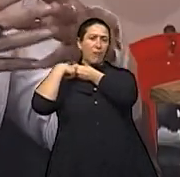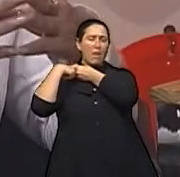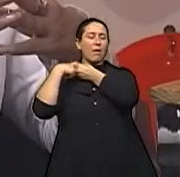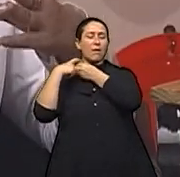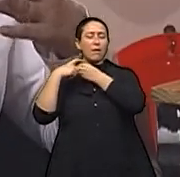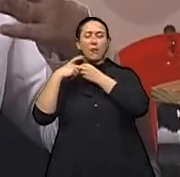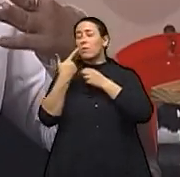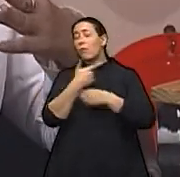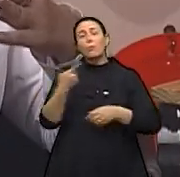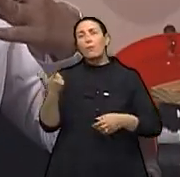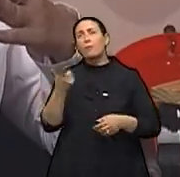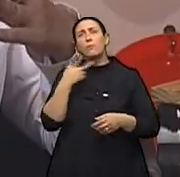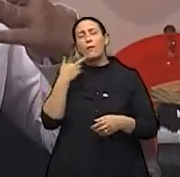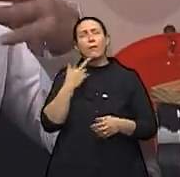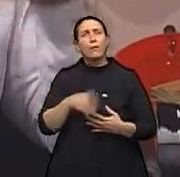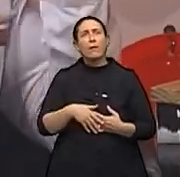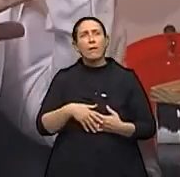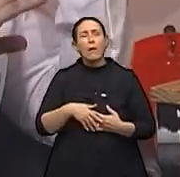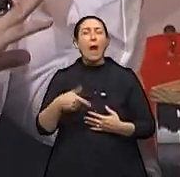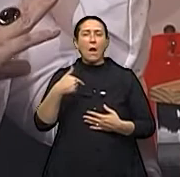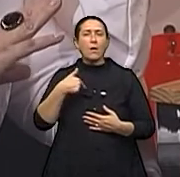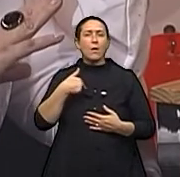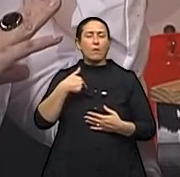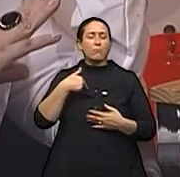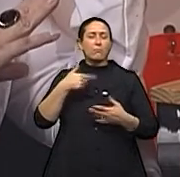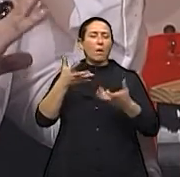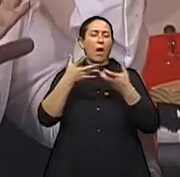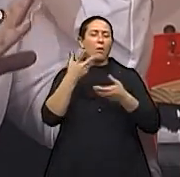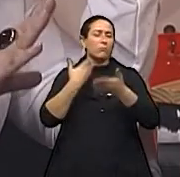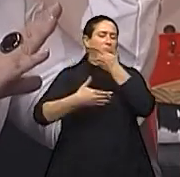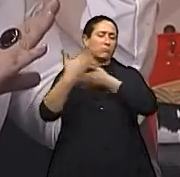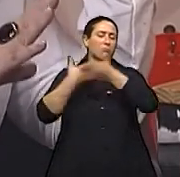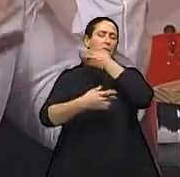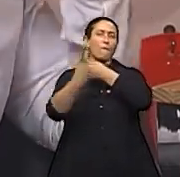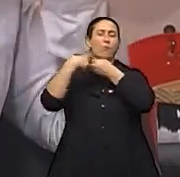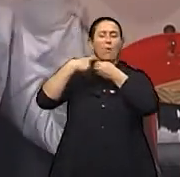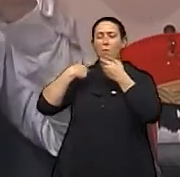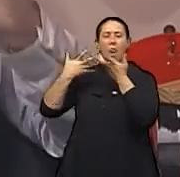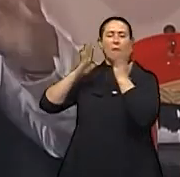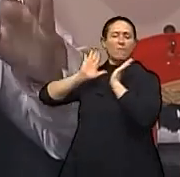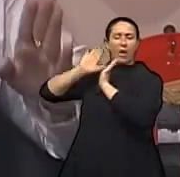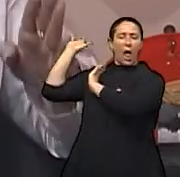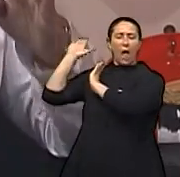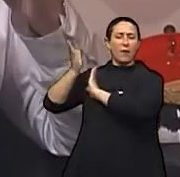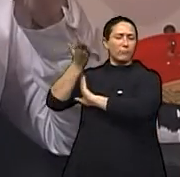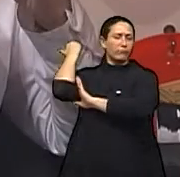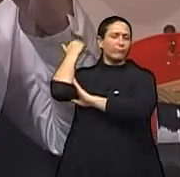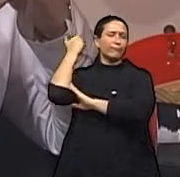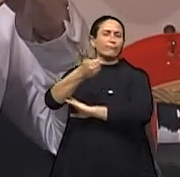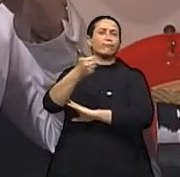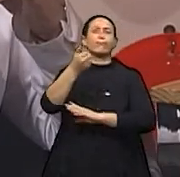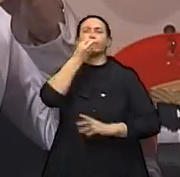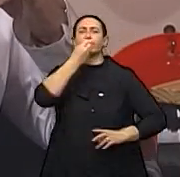verdade, aquilo de se dizer assim, ah, eu vou ficar lá. Não vai ficar. A questão é,